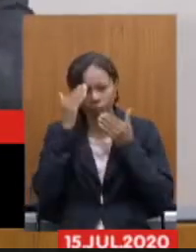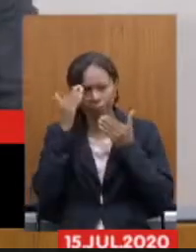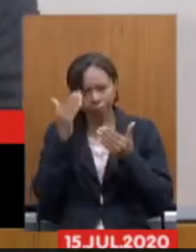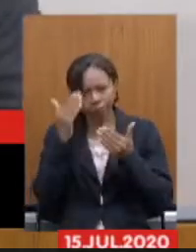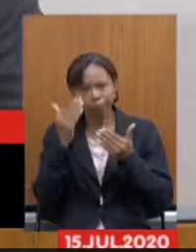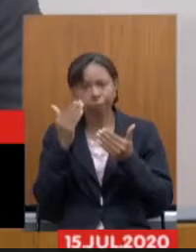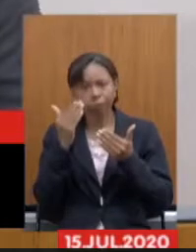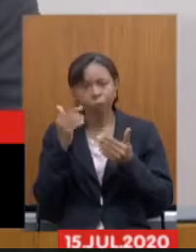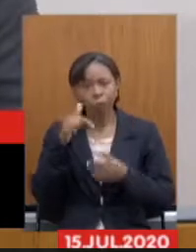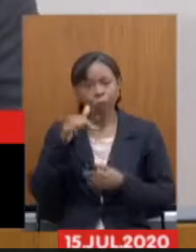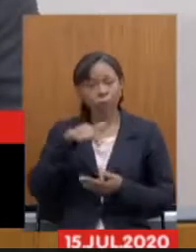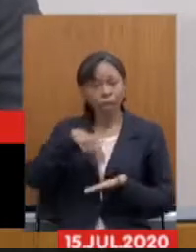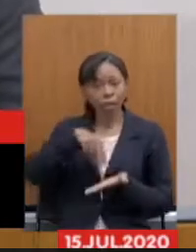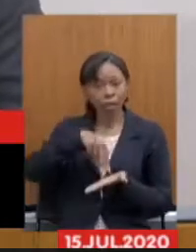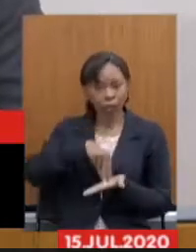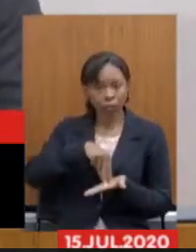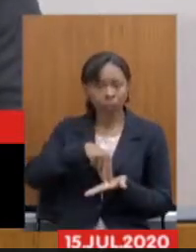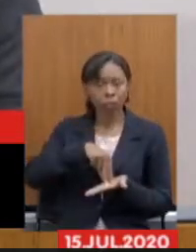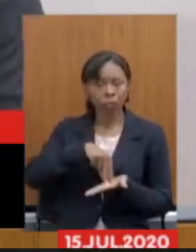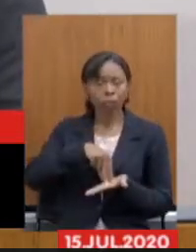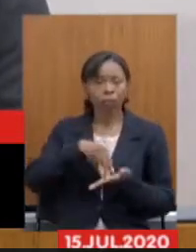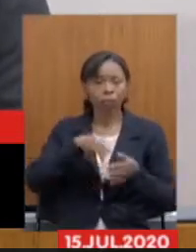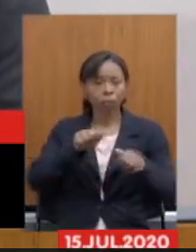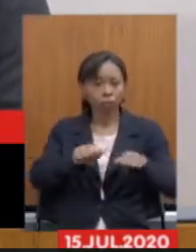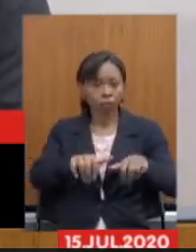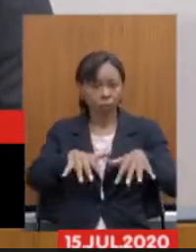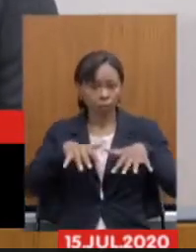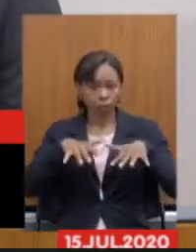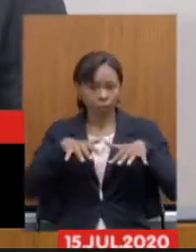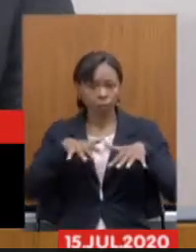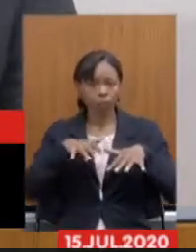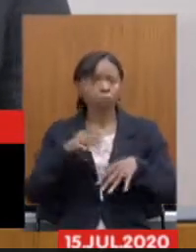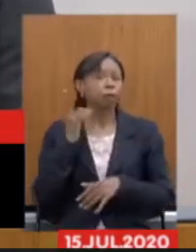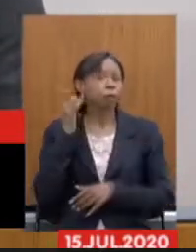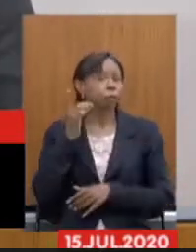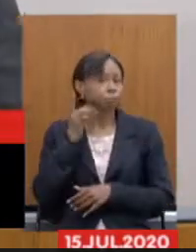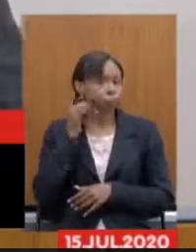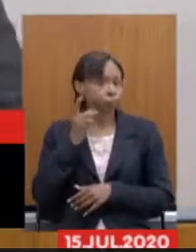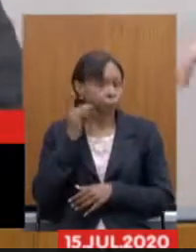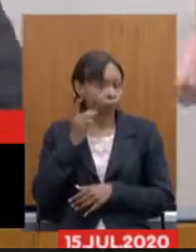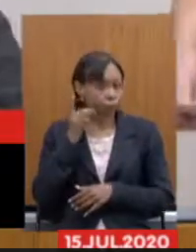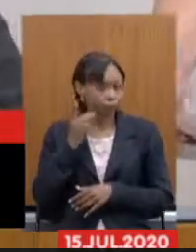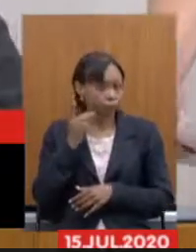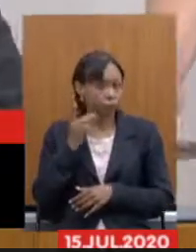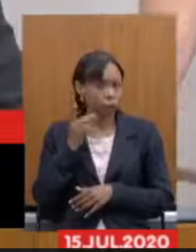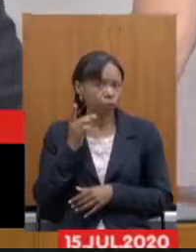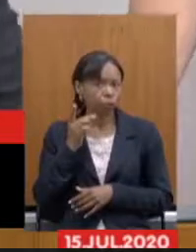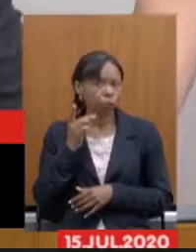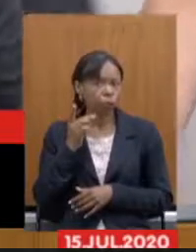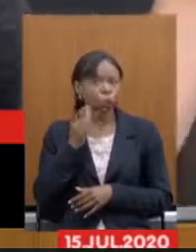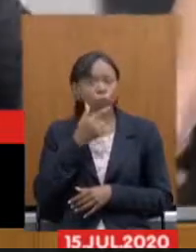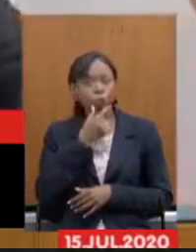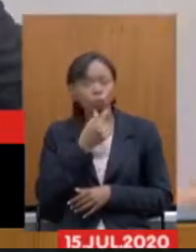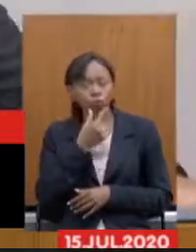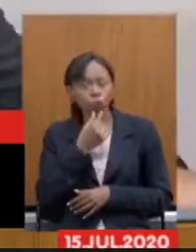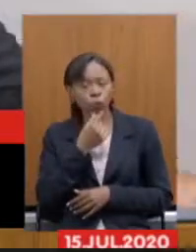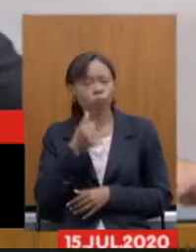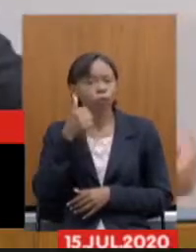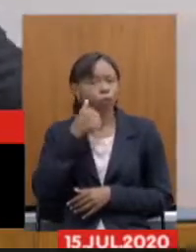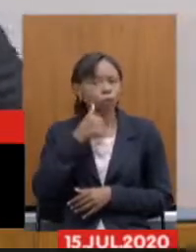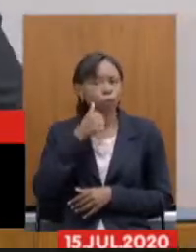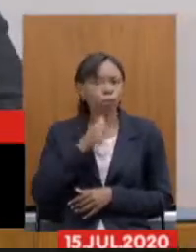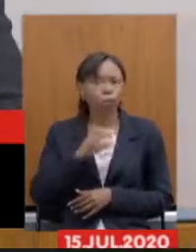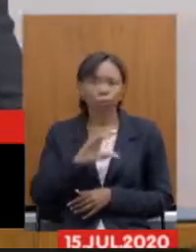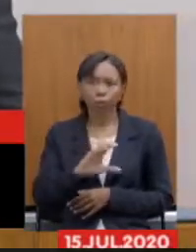presença neste plenário das excelentíssimas deputadas e deputados. Deputada Celise Laviola,